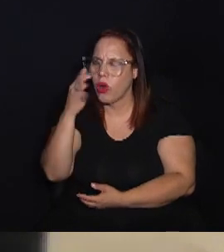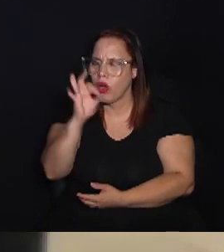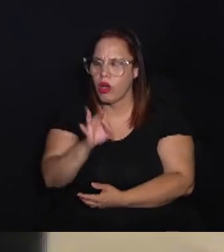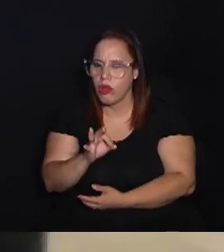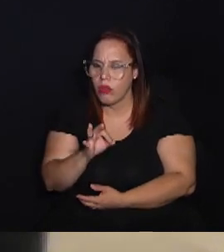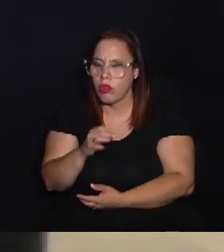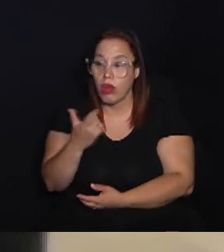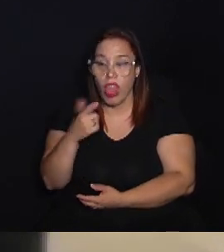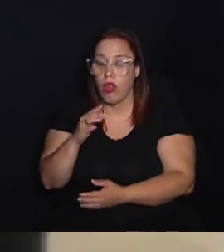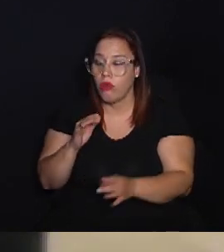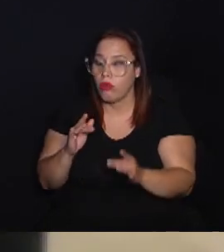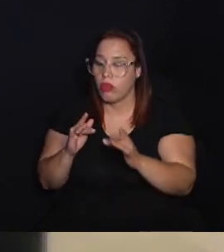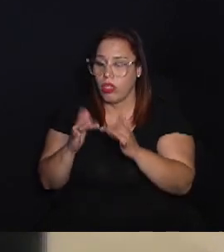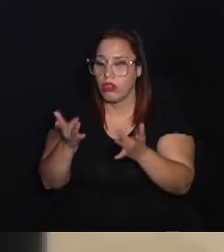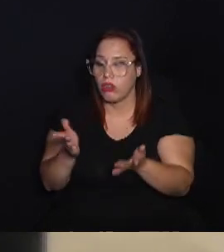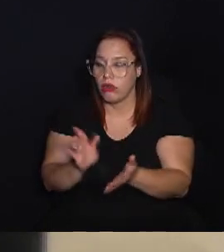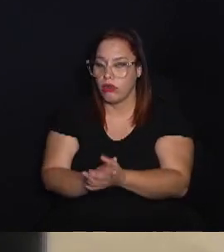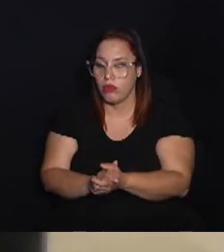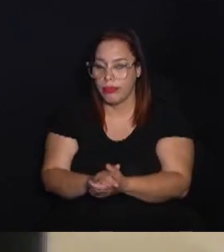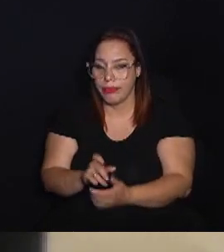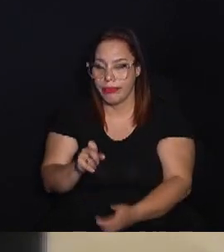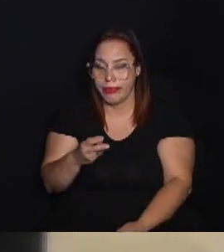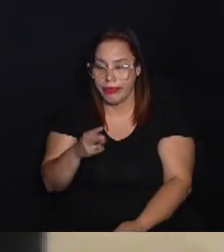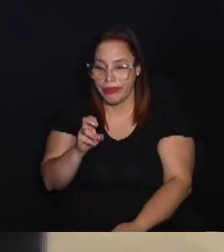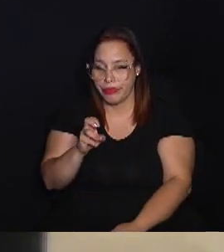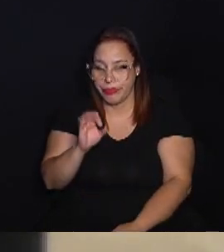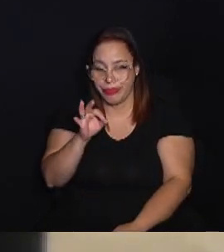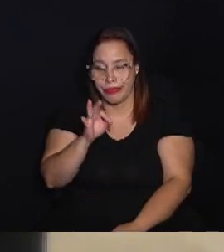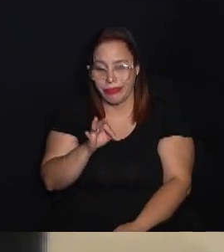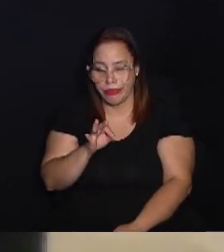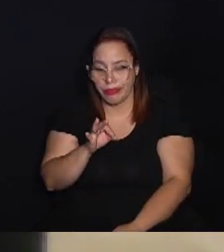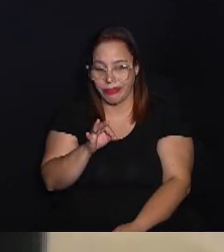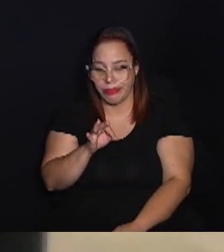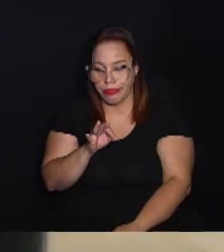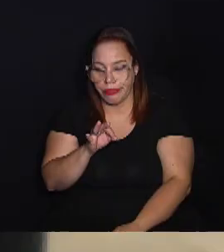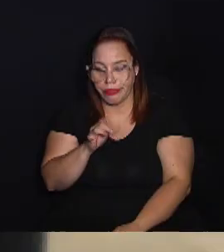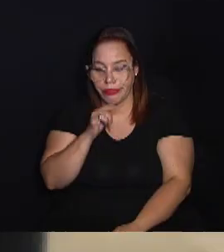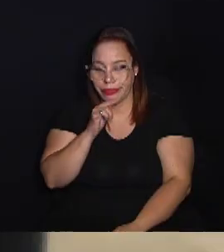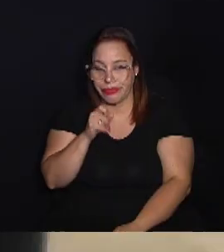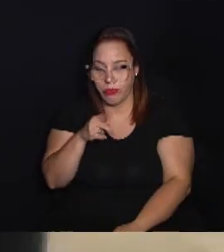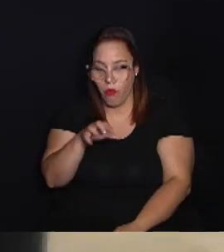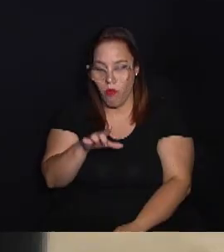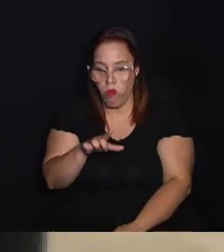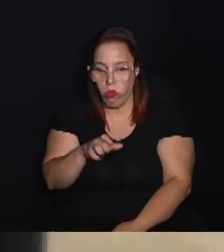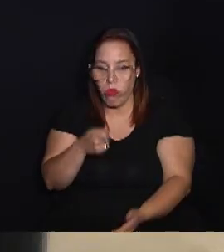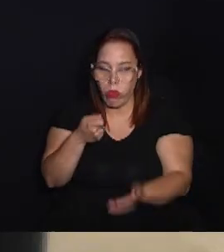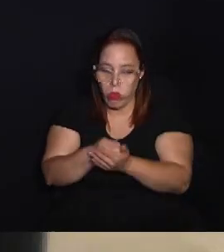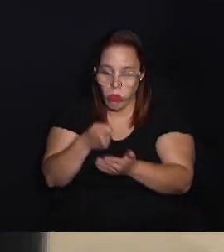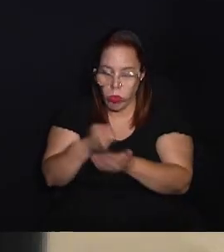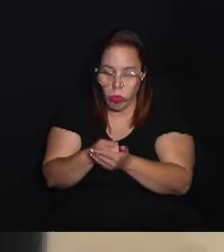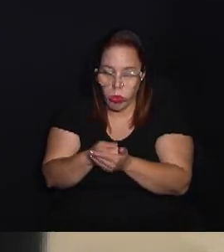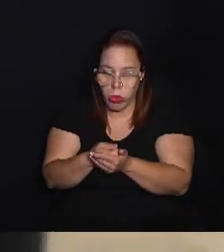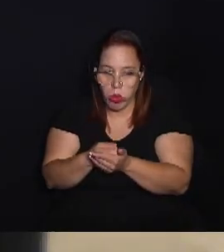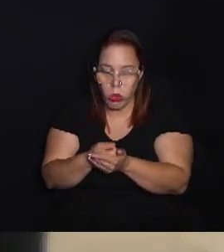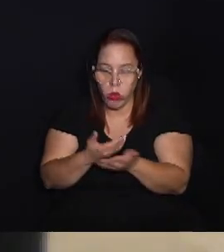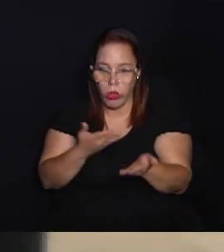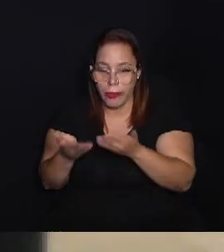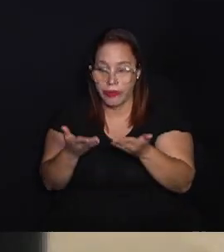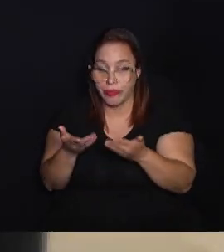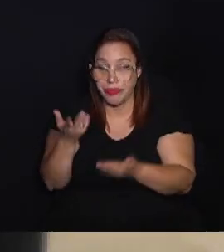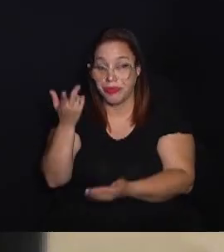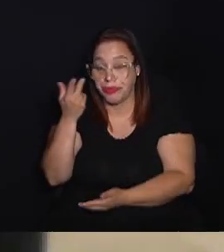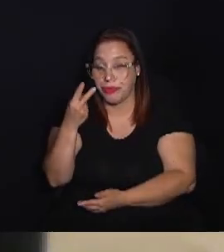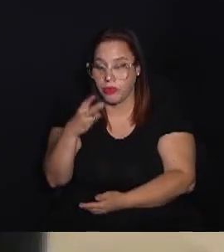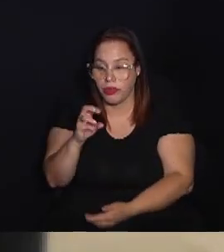população, como eu comentei, que não tem acesso à água potável, a tem 25% da população que não tem acesso à água potável, mas se a gente mantiver nossos hábitos de